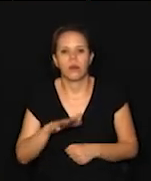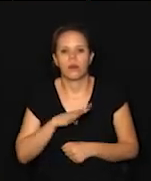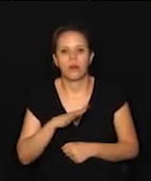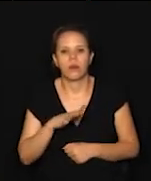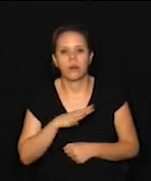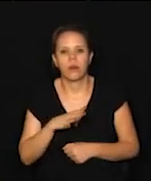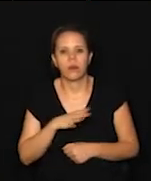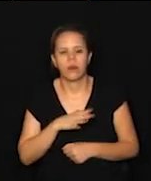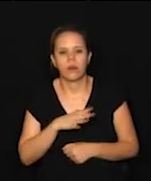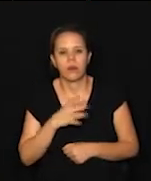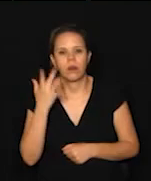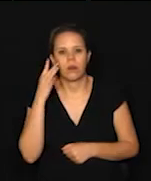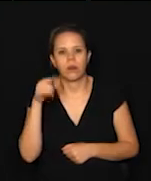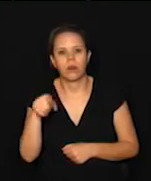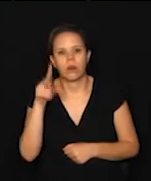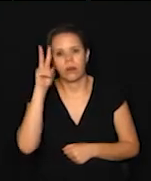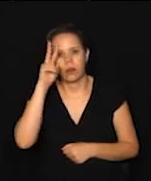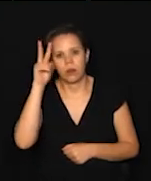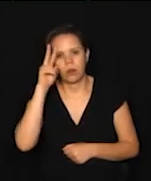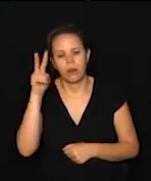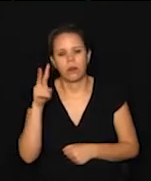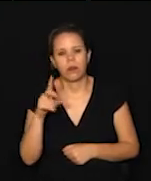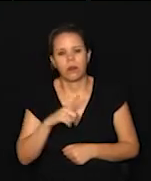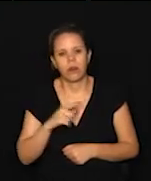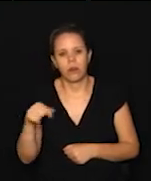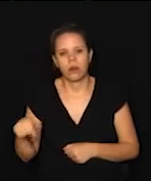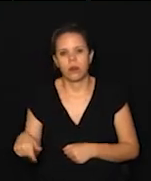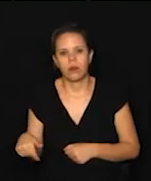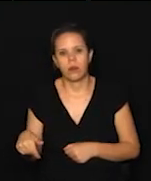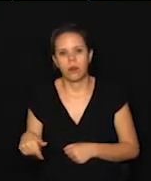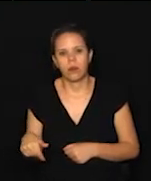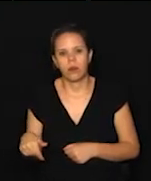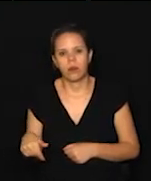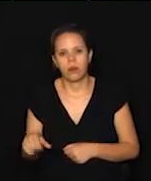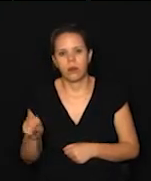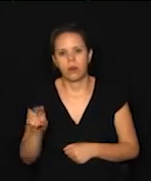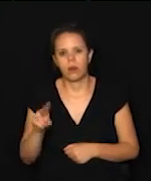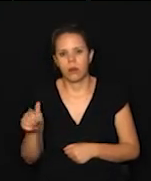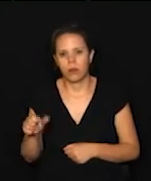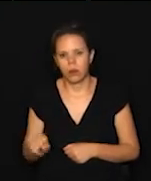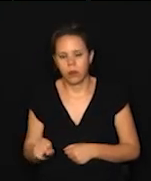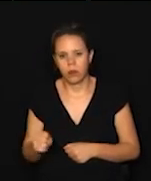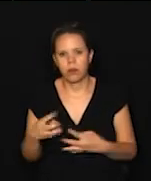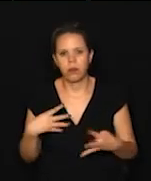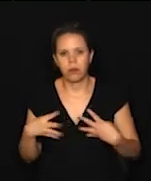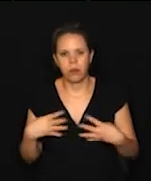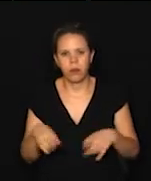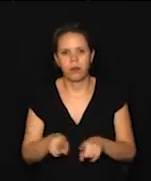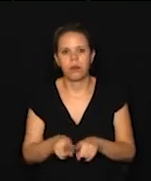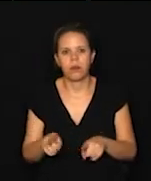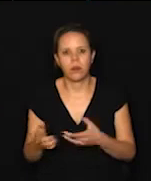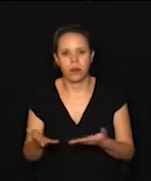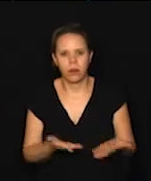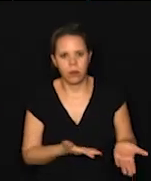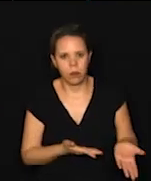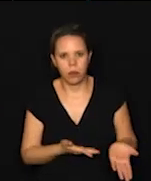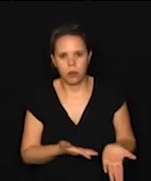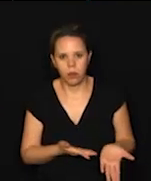cidade, eu não sei se você lembra, Gabriel, a gente teve aqui inclusive Sousas, Barão Geraldo também pode receber